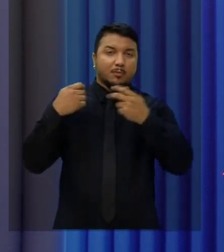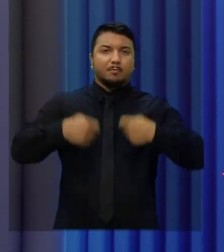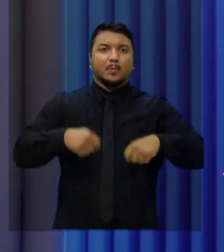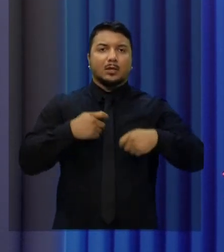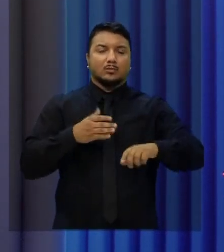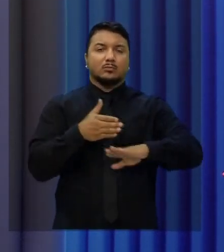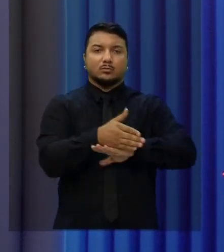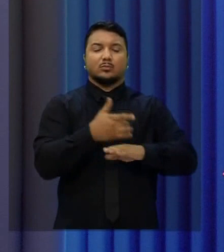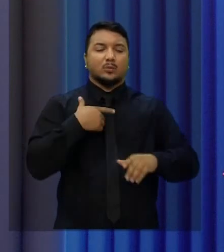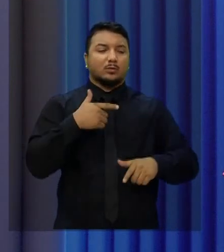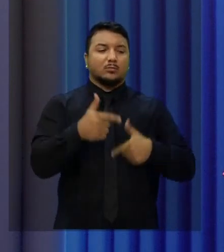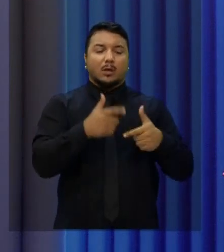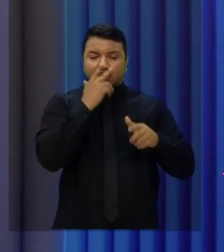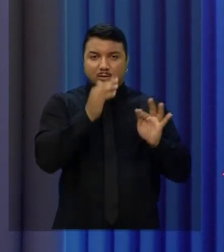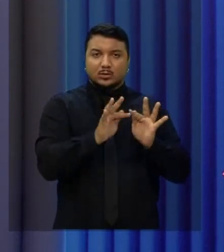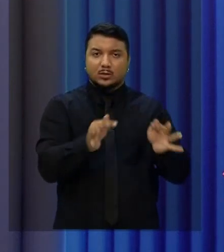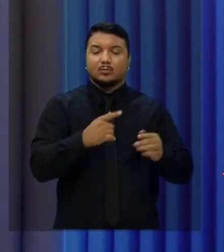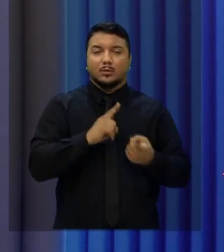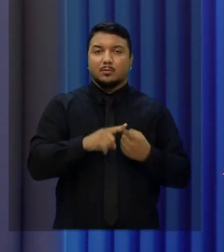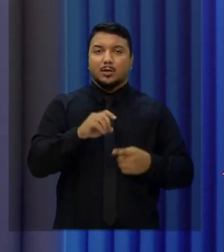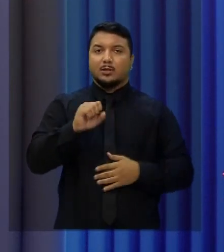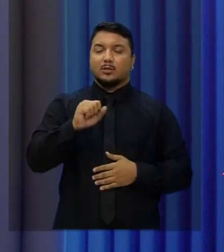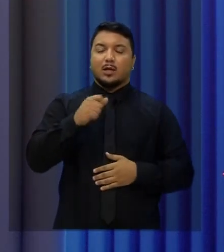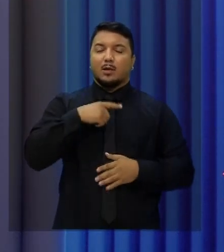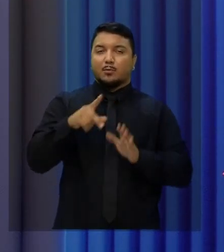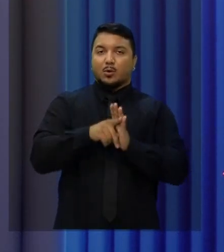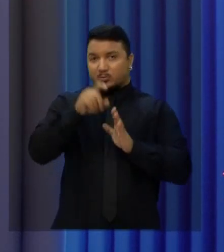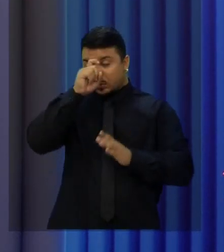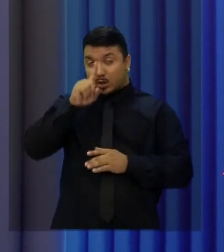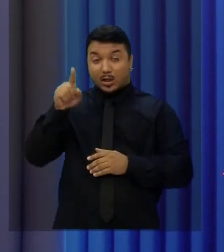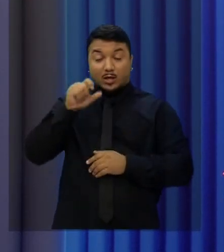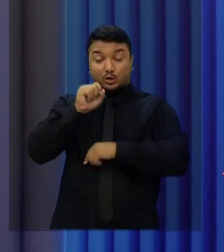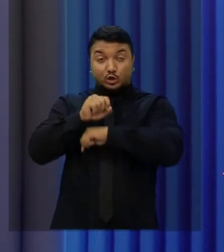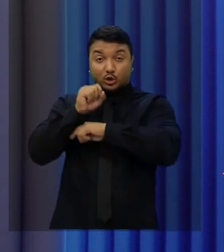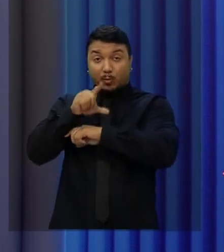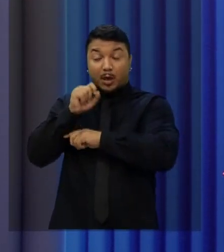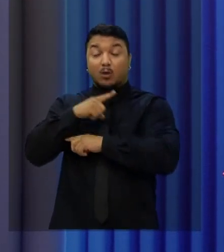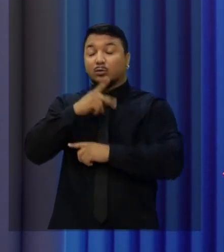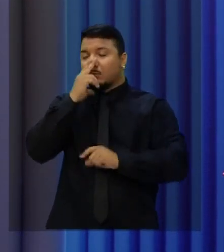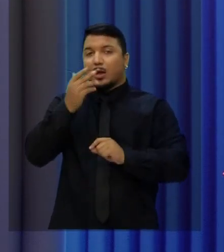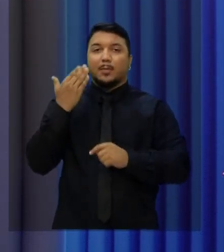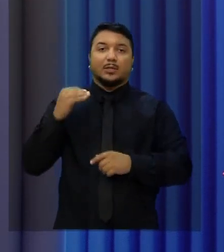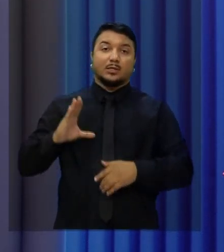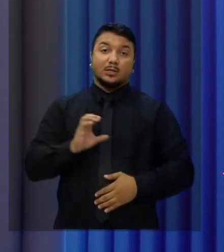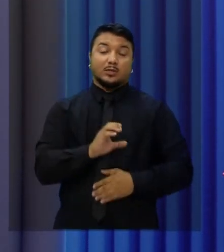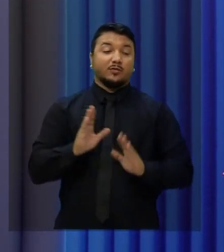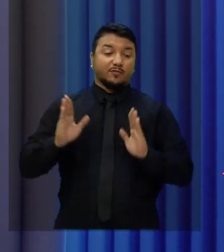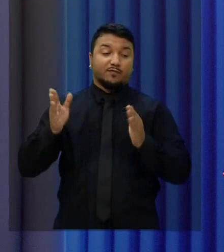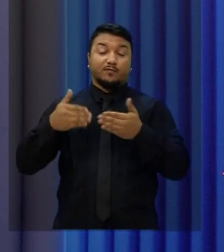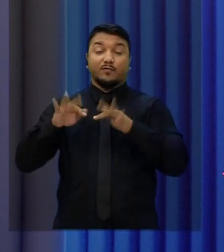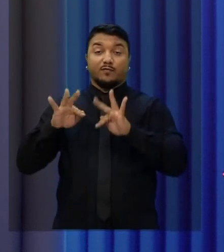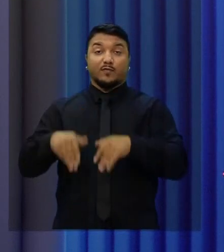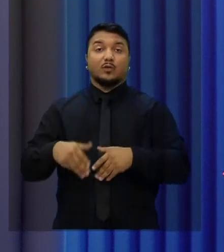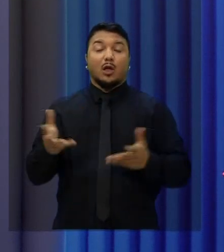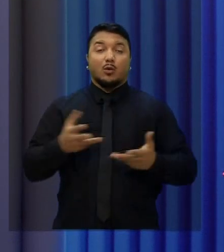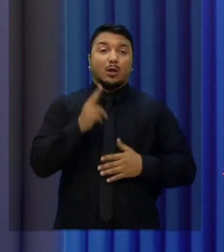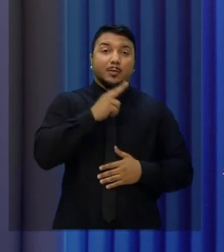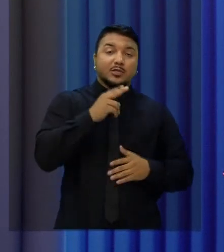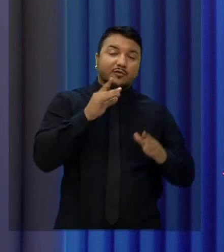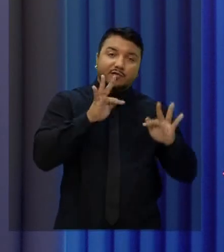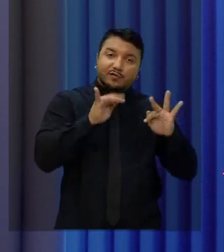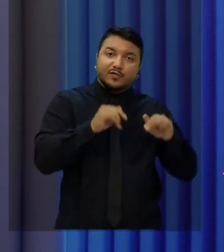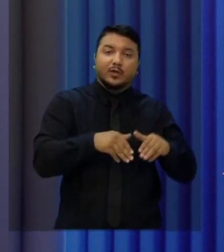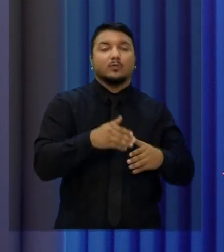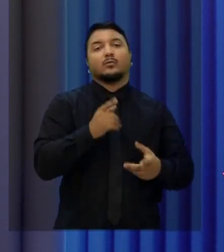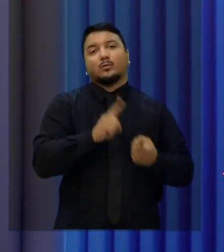serviço público. Santa Casa de Misericórdia de Sobral fechou o tratamento de câncer semana passada. Está fechando a emergência agora por conta do